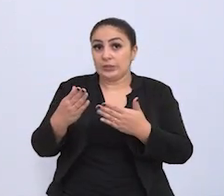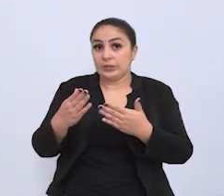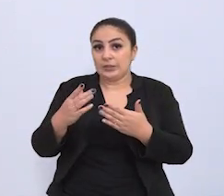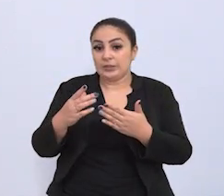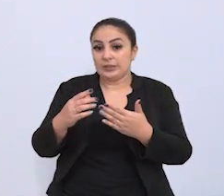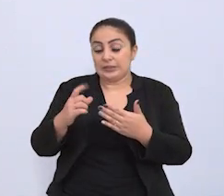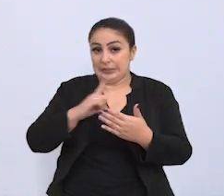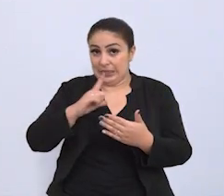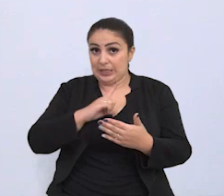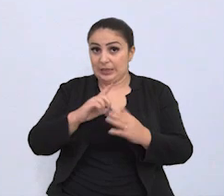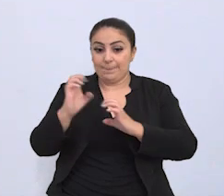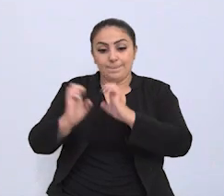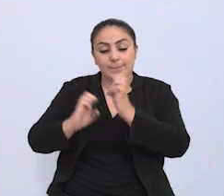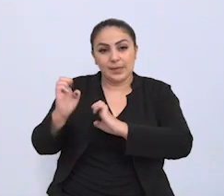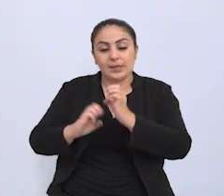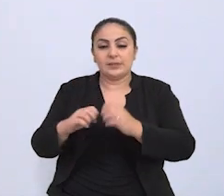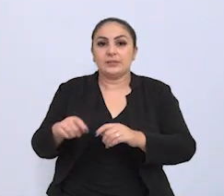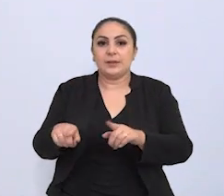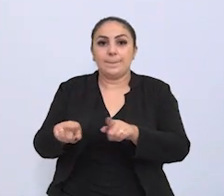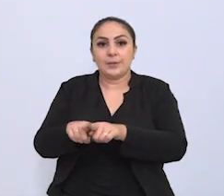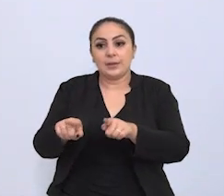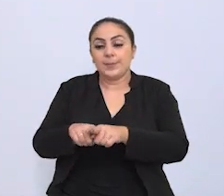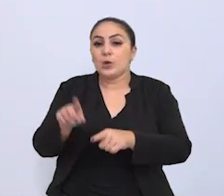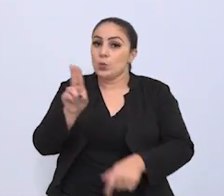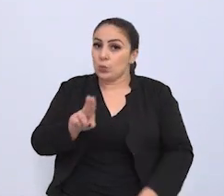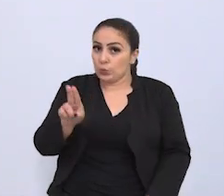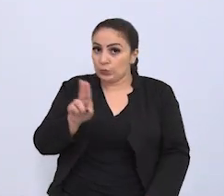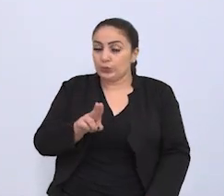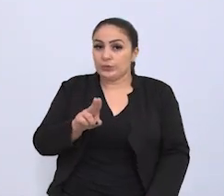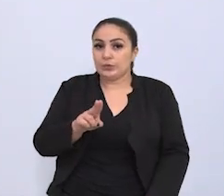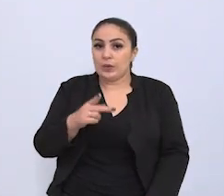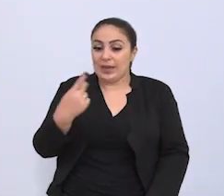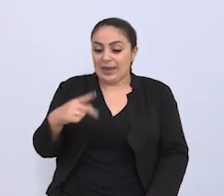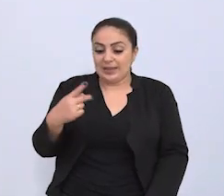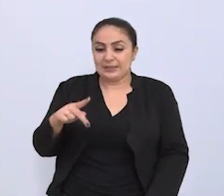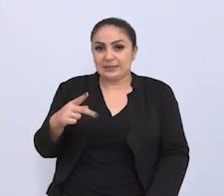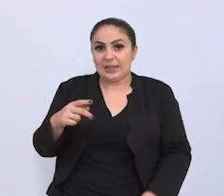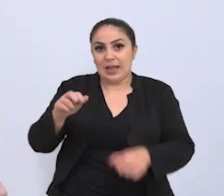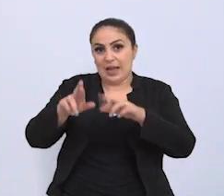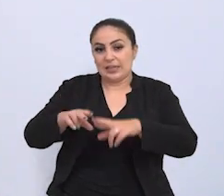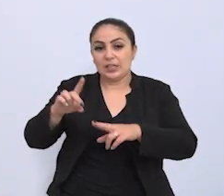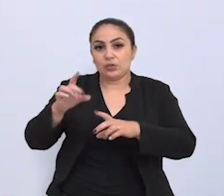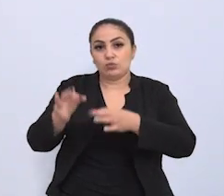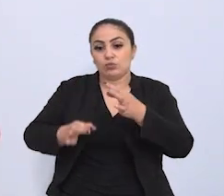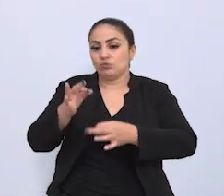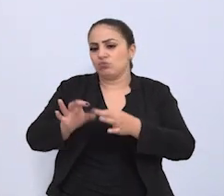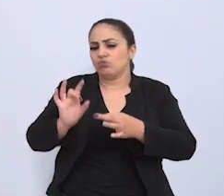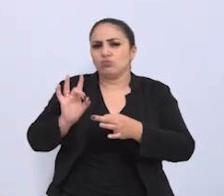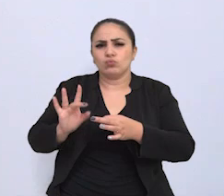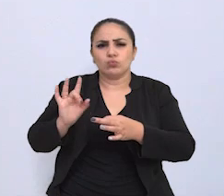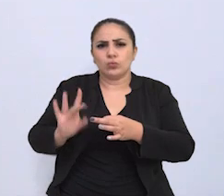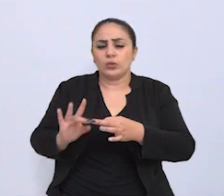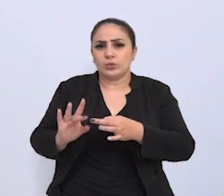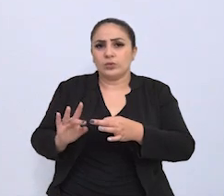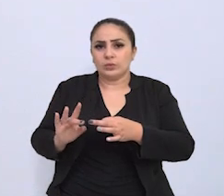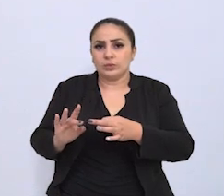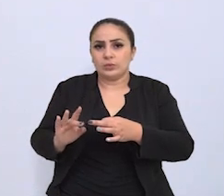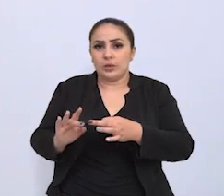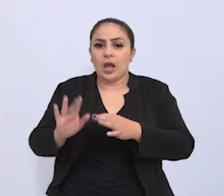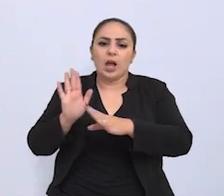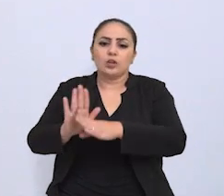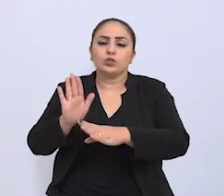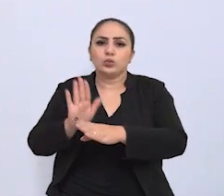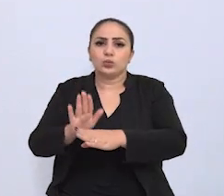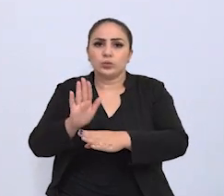empresária e ocupo essa área jurídica apenas para